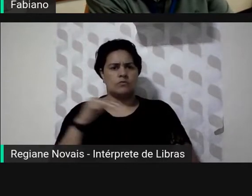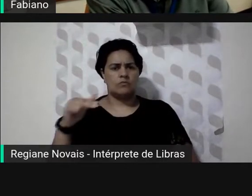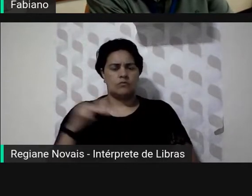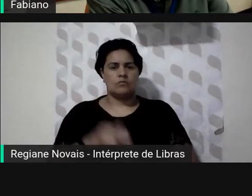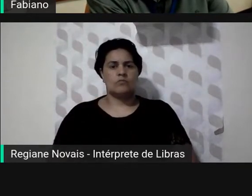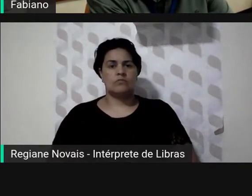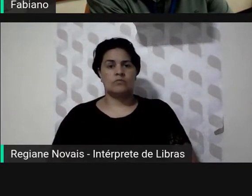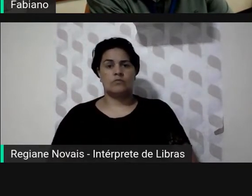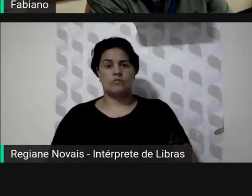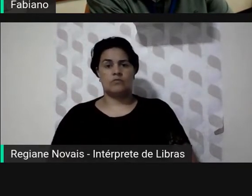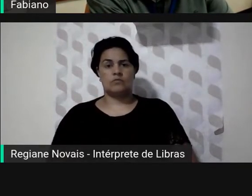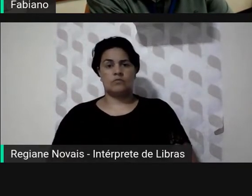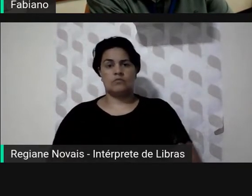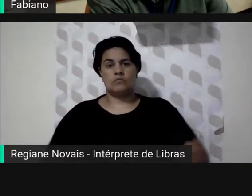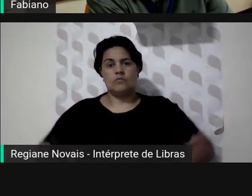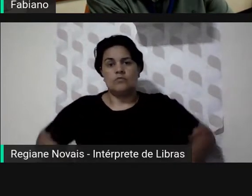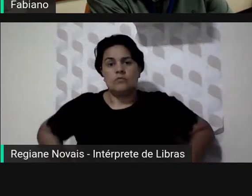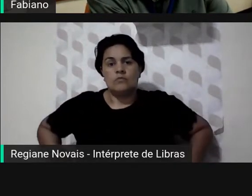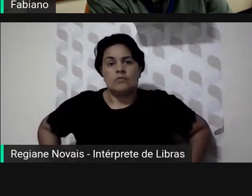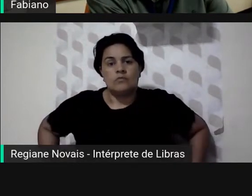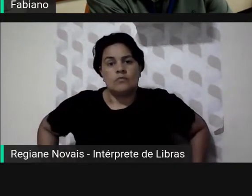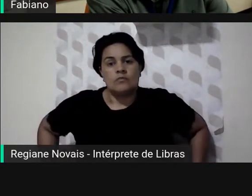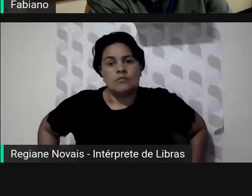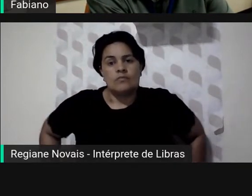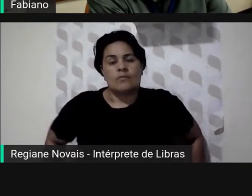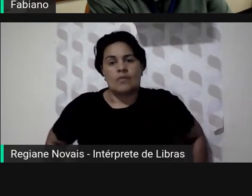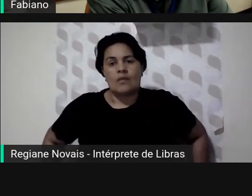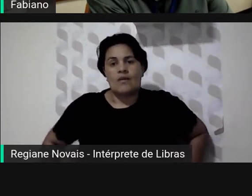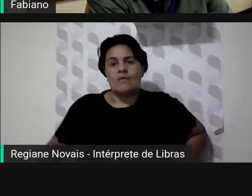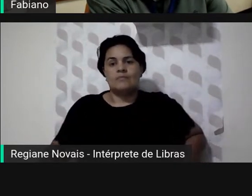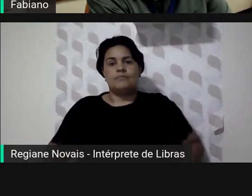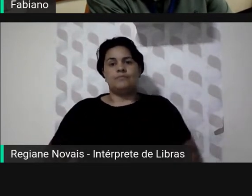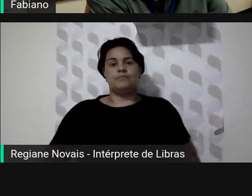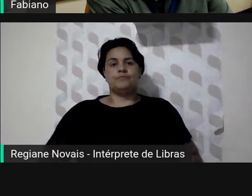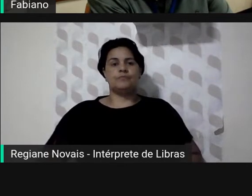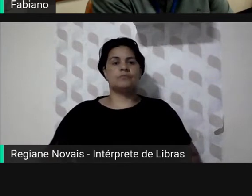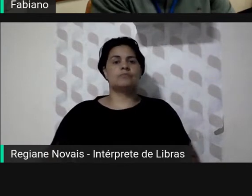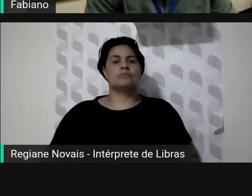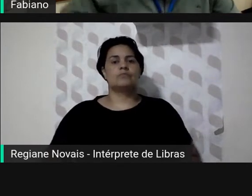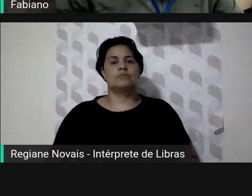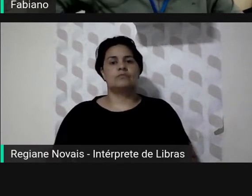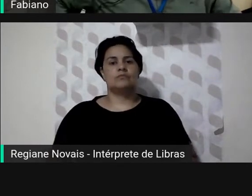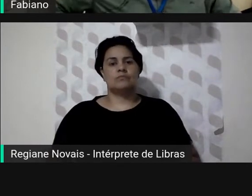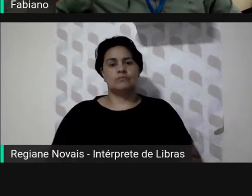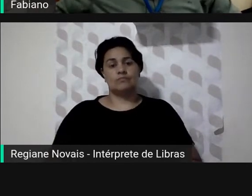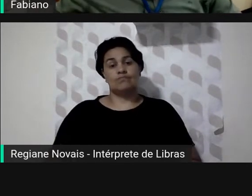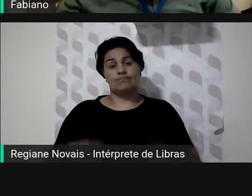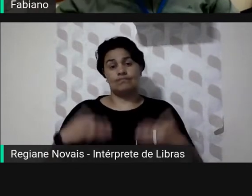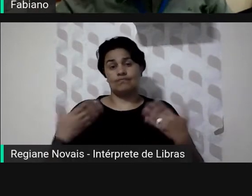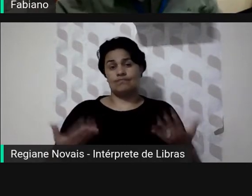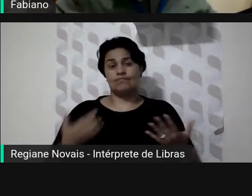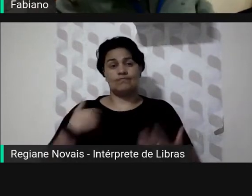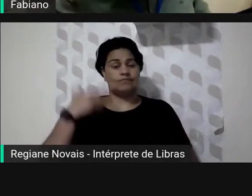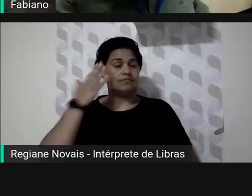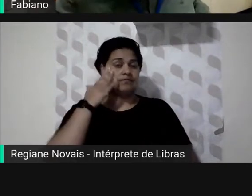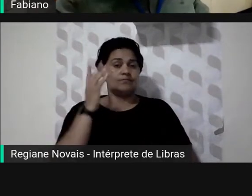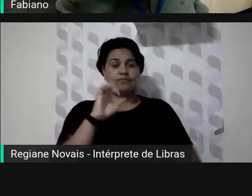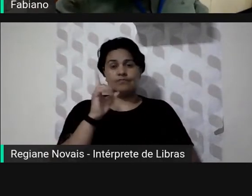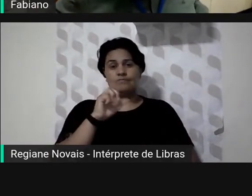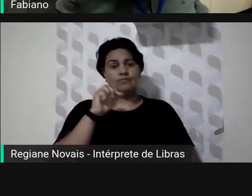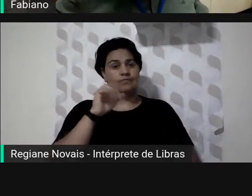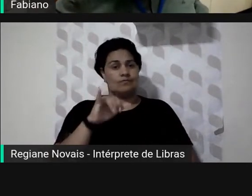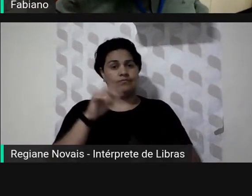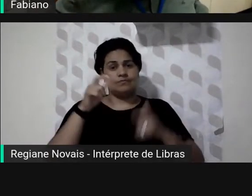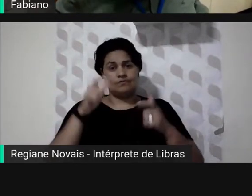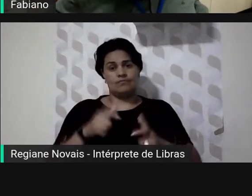Gilson foi ótimo e melindroso vamos lá eu não sei se hoje a casa tem uma estrutura organizacional que